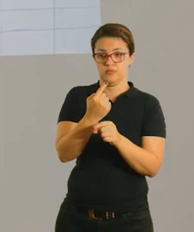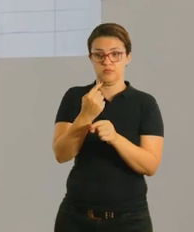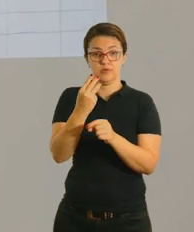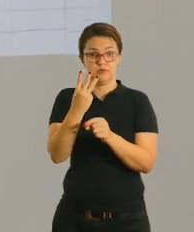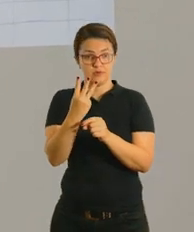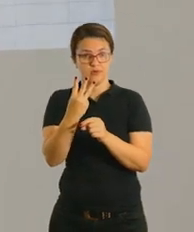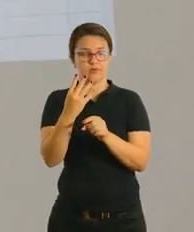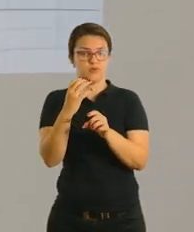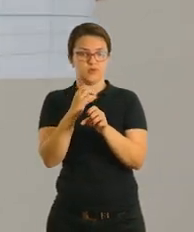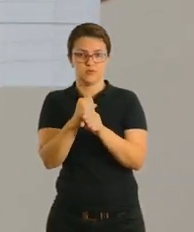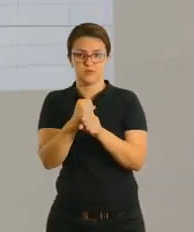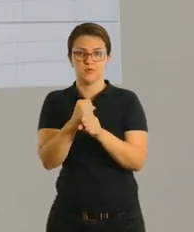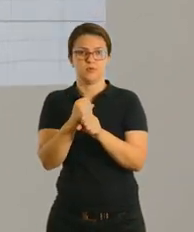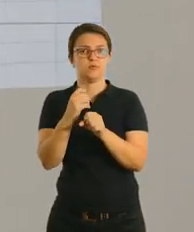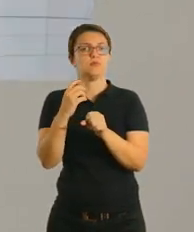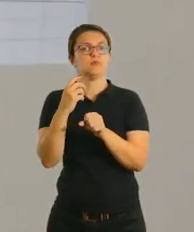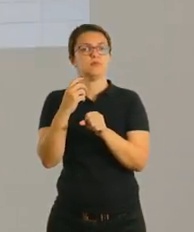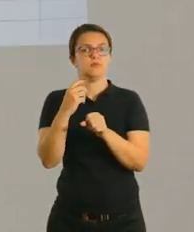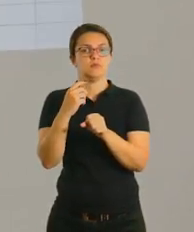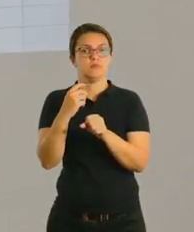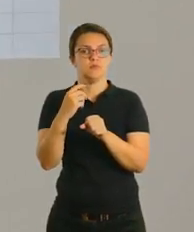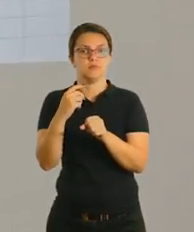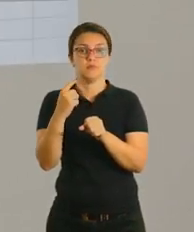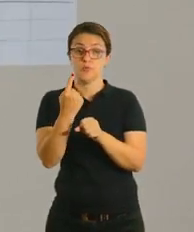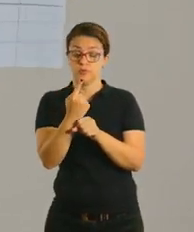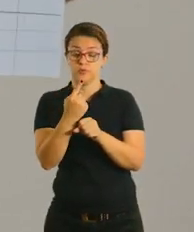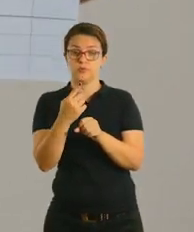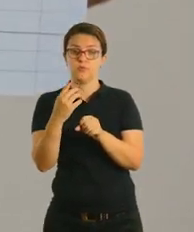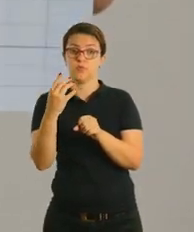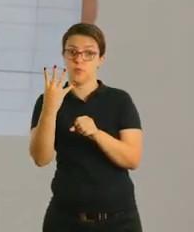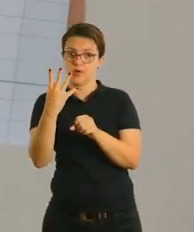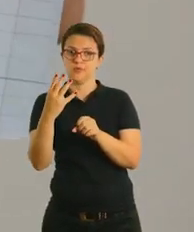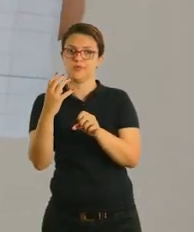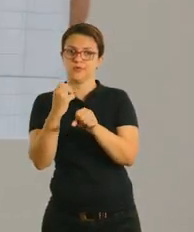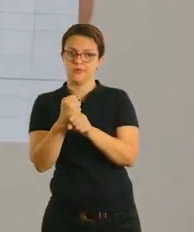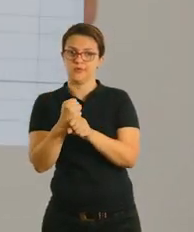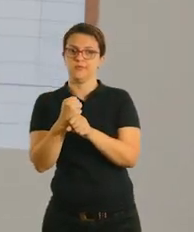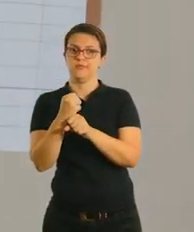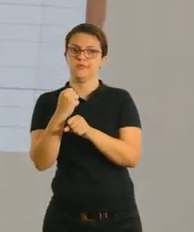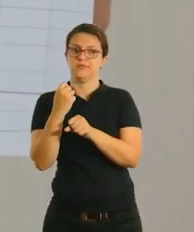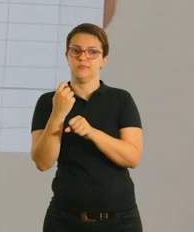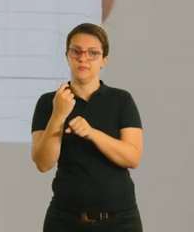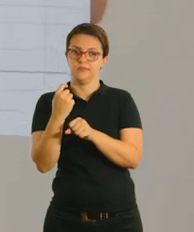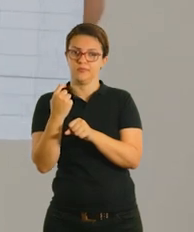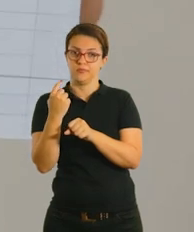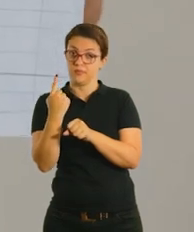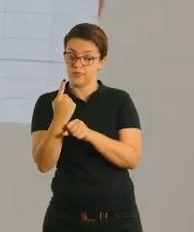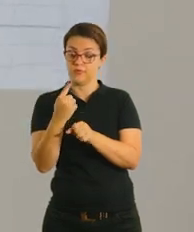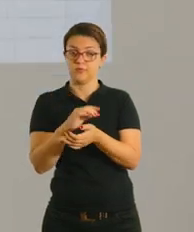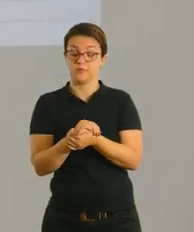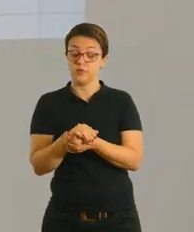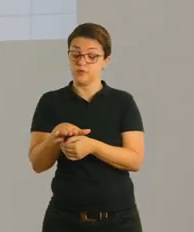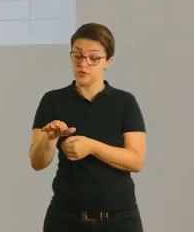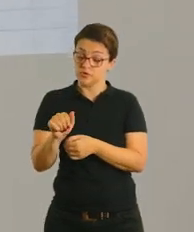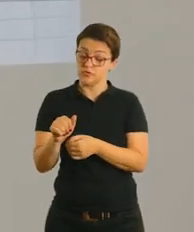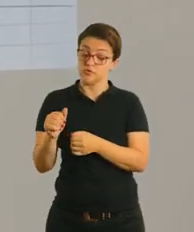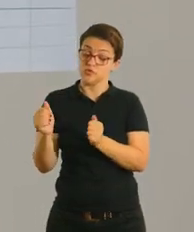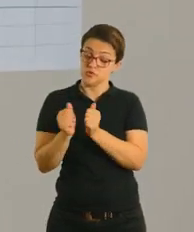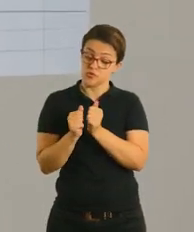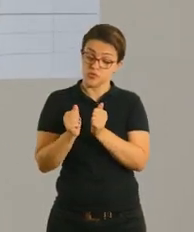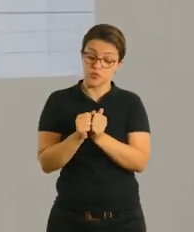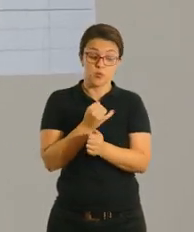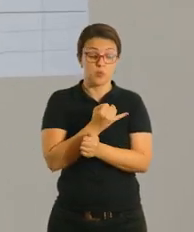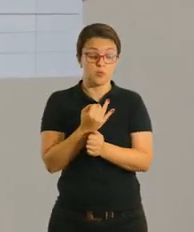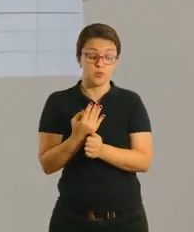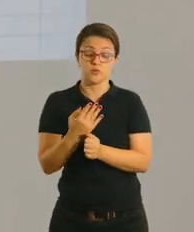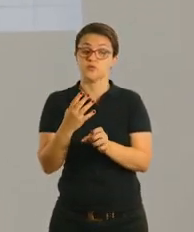ganhou outro ponto. Ela fez a número 4? Deu certo? Ela ganha mais um ponto. Depois você chama ela para vocês dois juntos fazerem